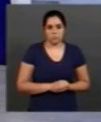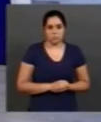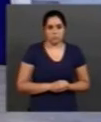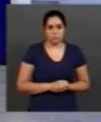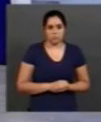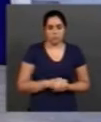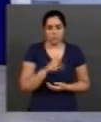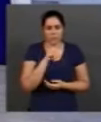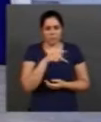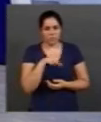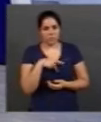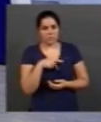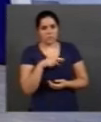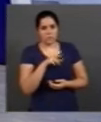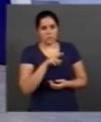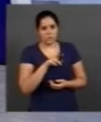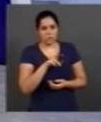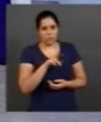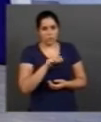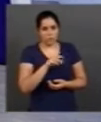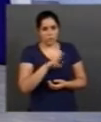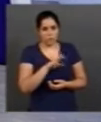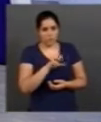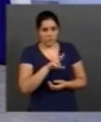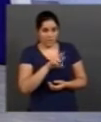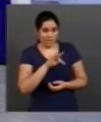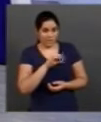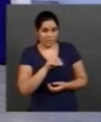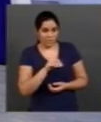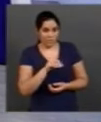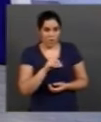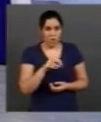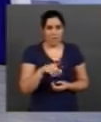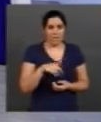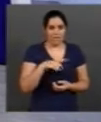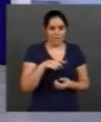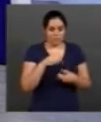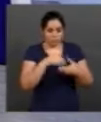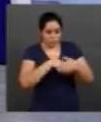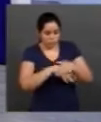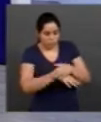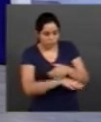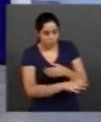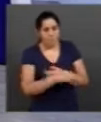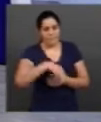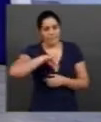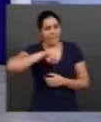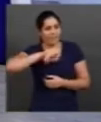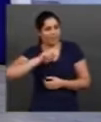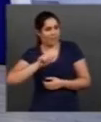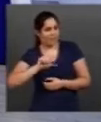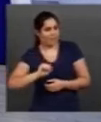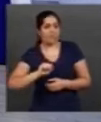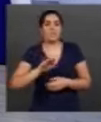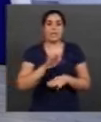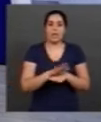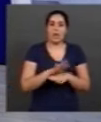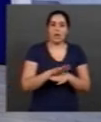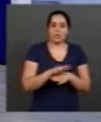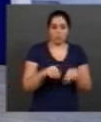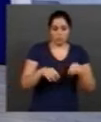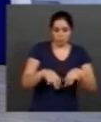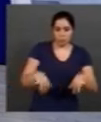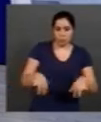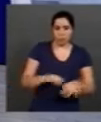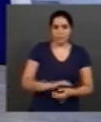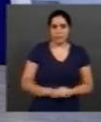Professor Roberto, as minas de água, as veredas, os varjões que ajudam a manter a umidade do solo, principalmente